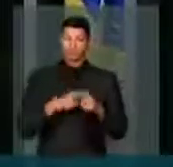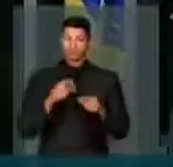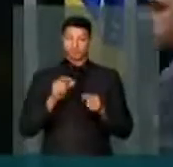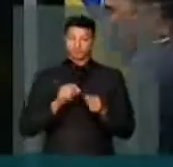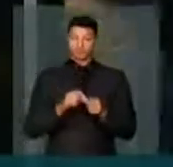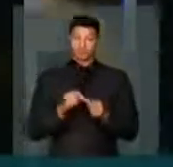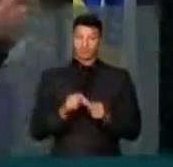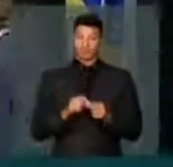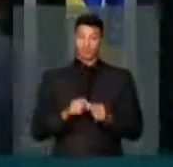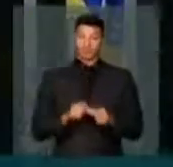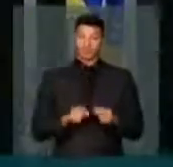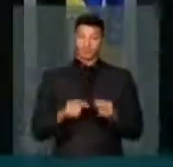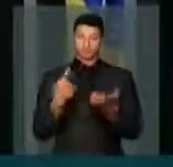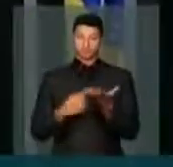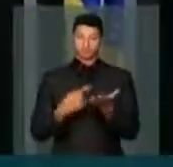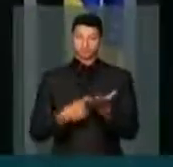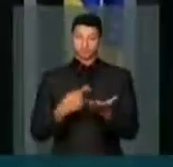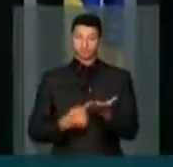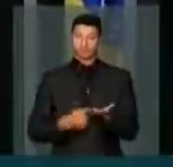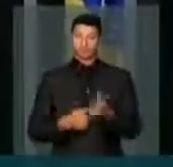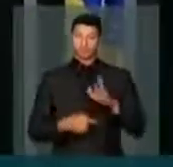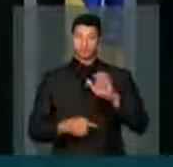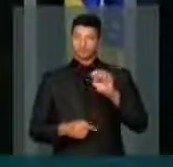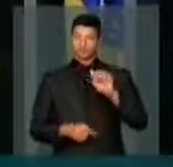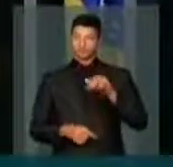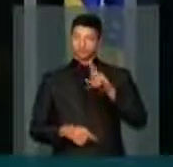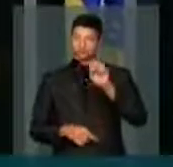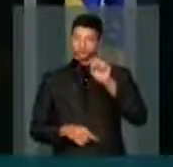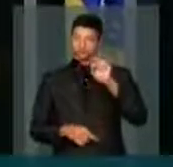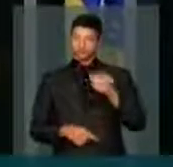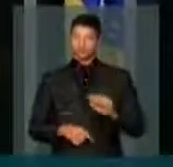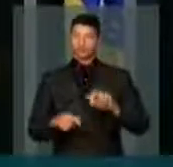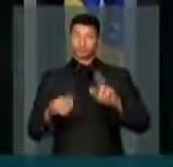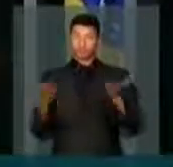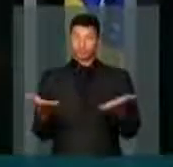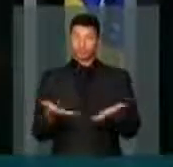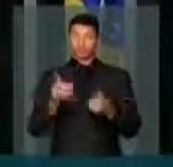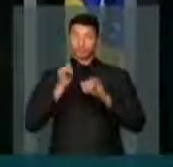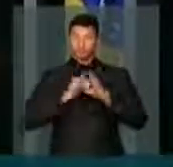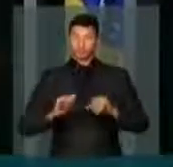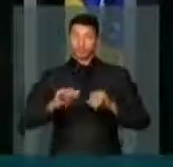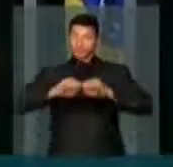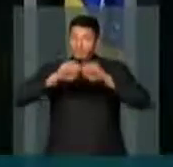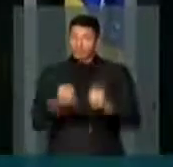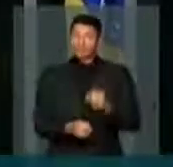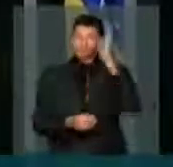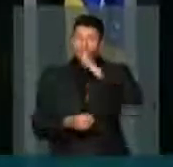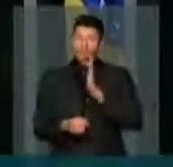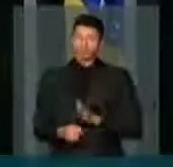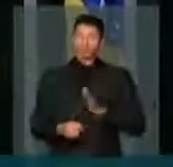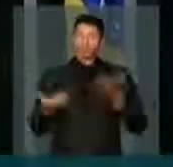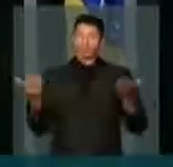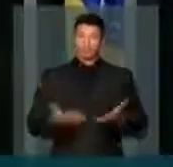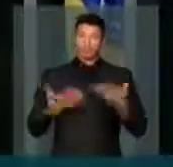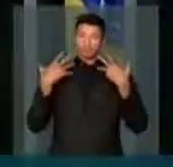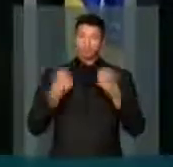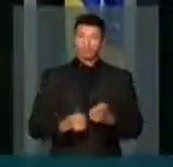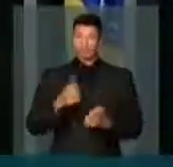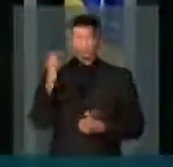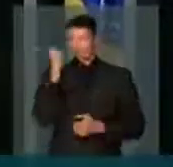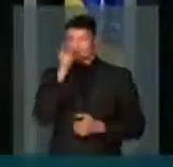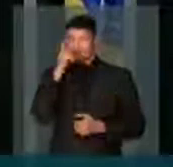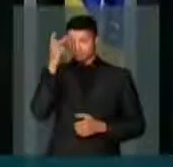fizeram o compromisso de reajustar. E agora dizem, quebramos o Brasil e agora vamos